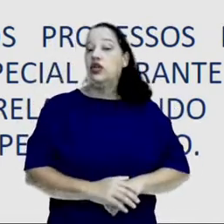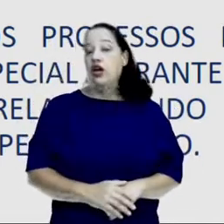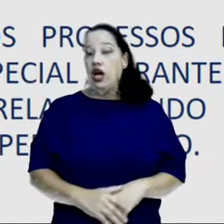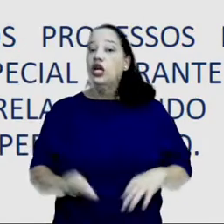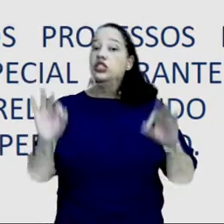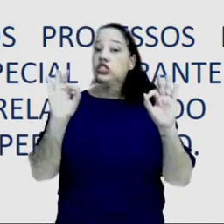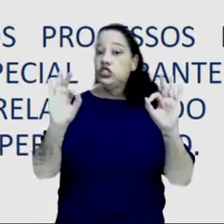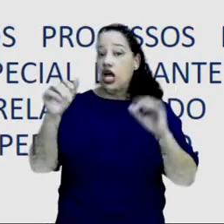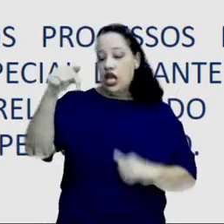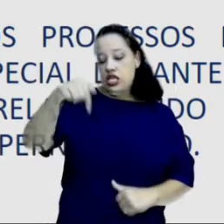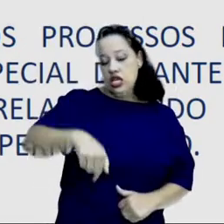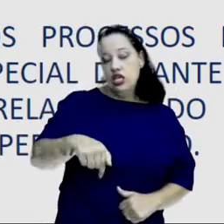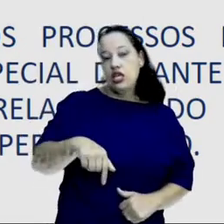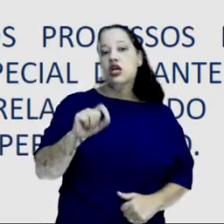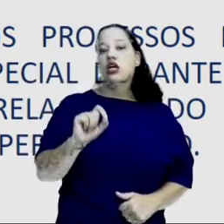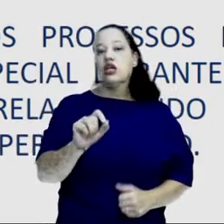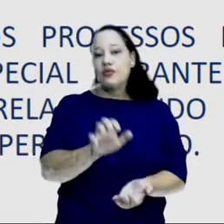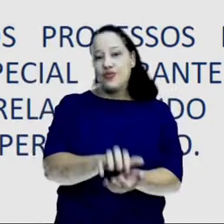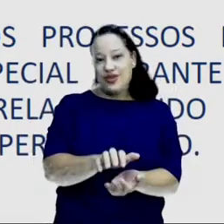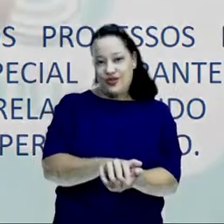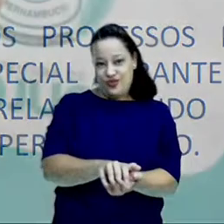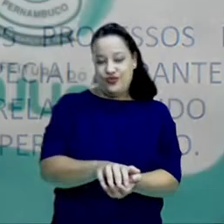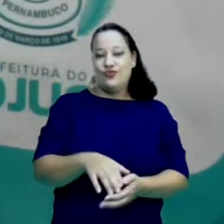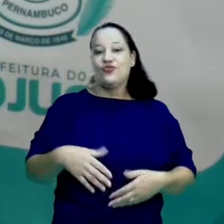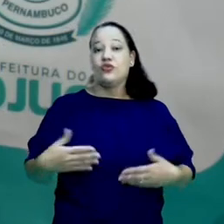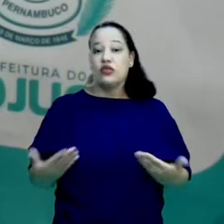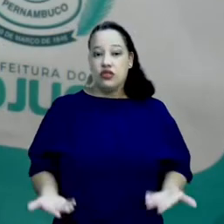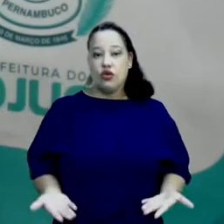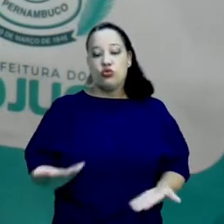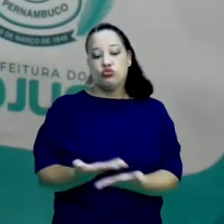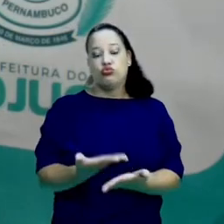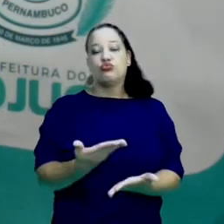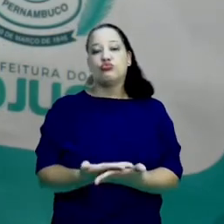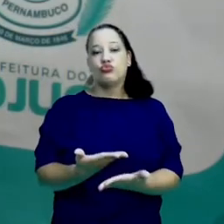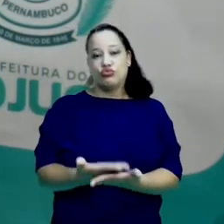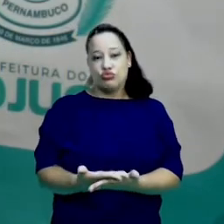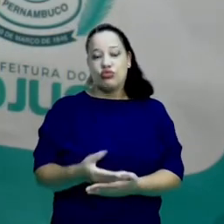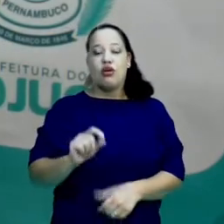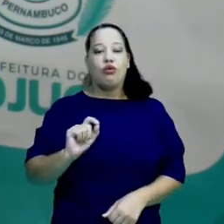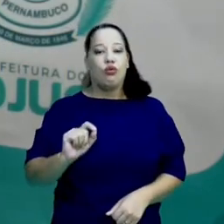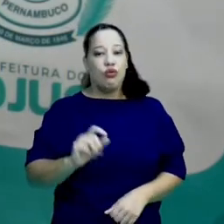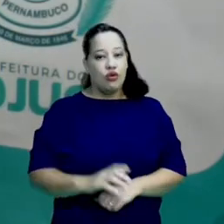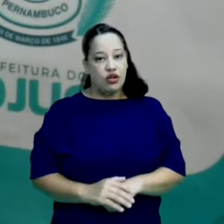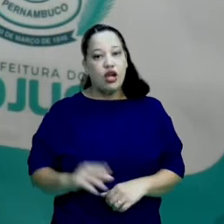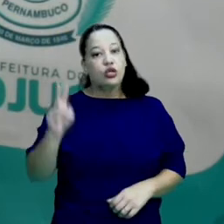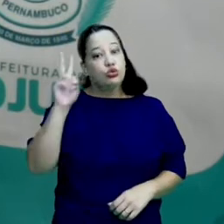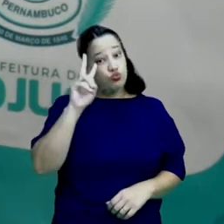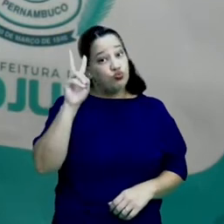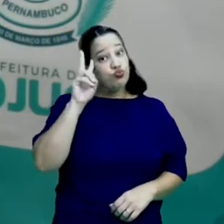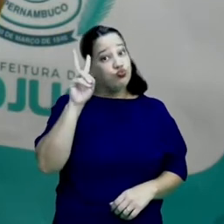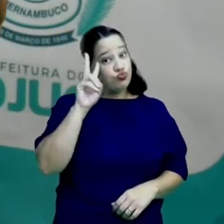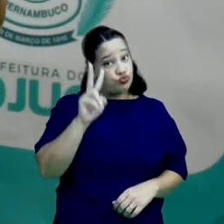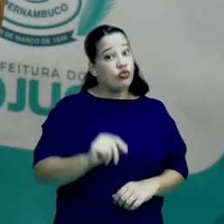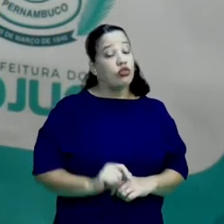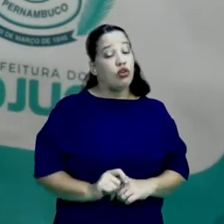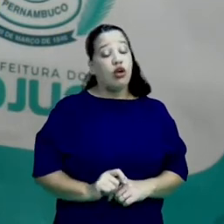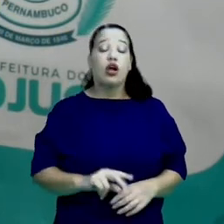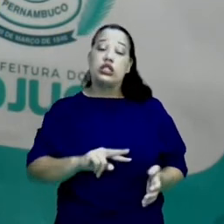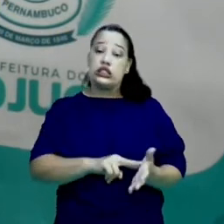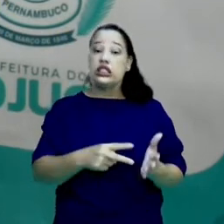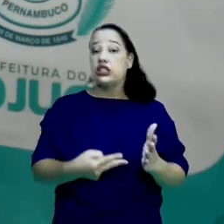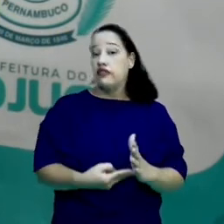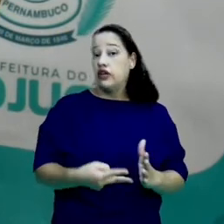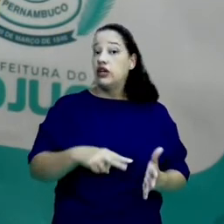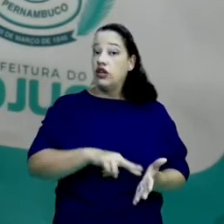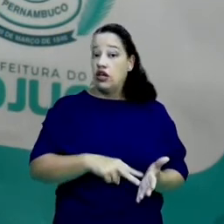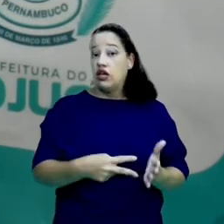ao nosso estado de Pernambuco. Então, iremos estudar um pouco com o olhar dessa história, né? Do que é a diáspora. E